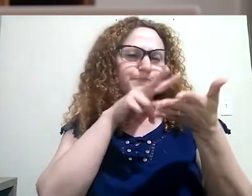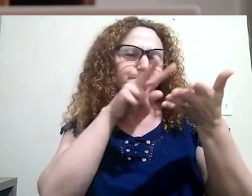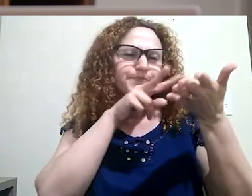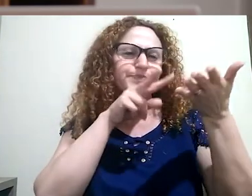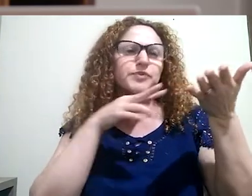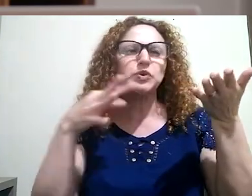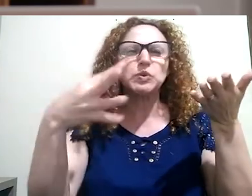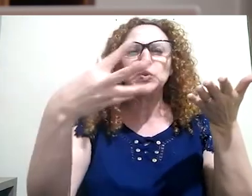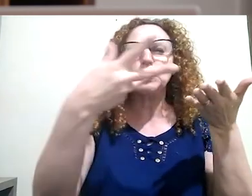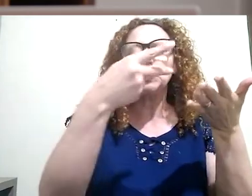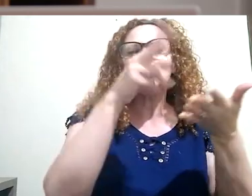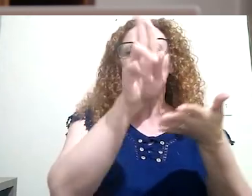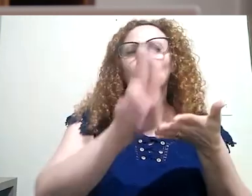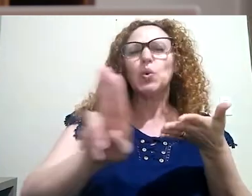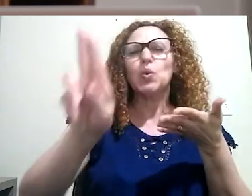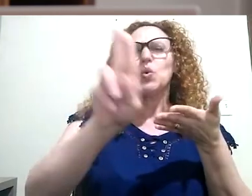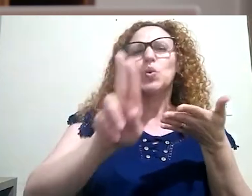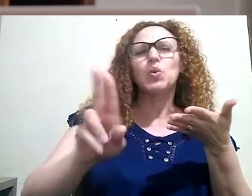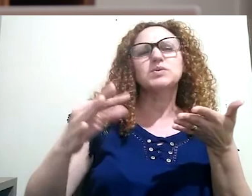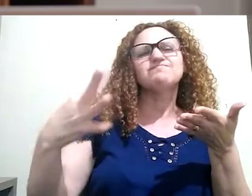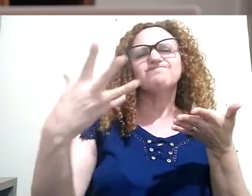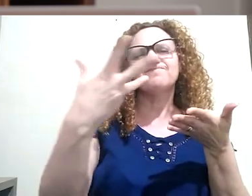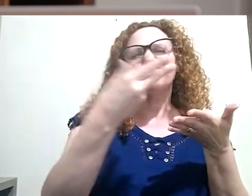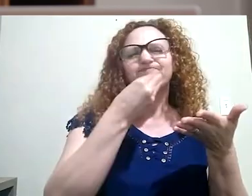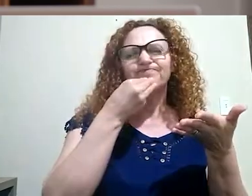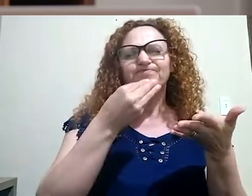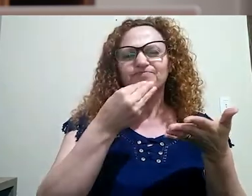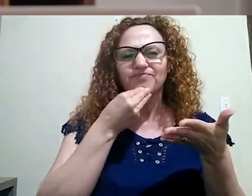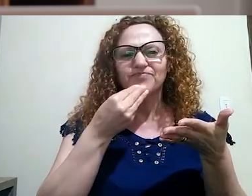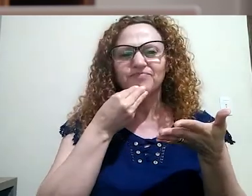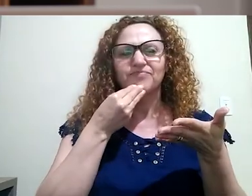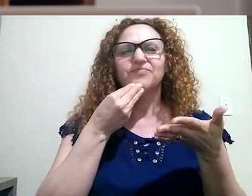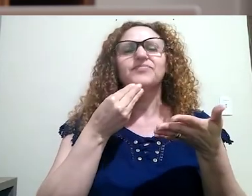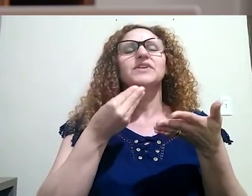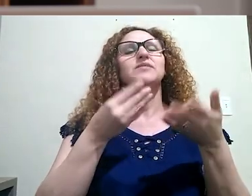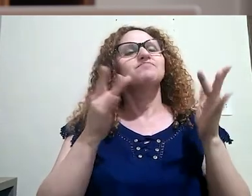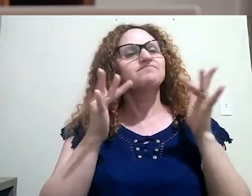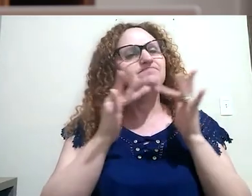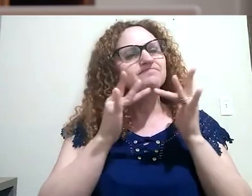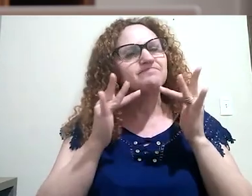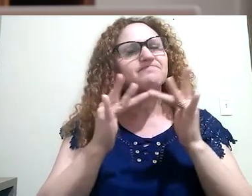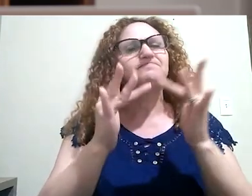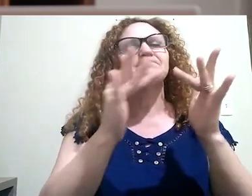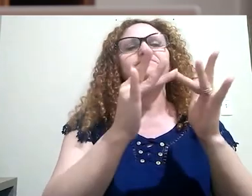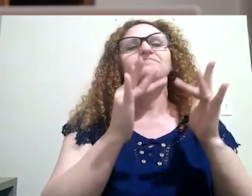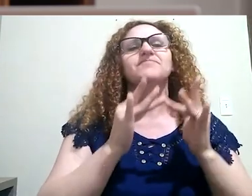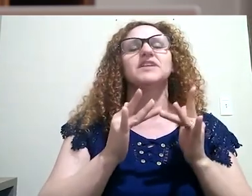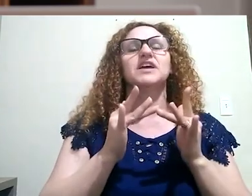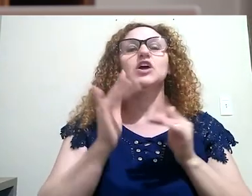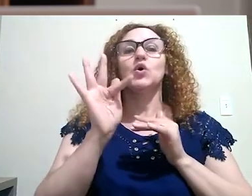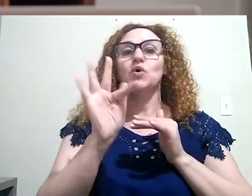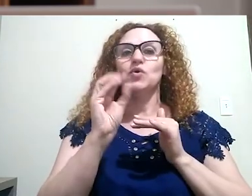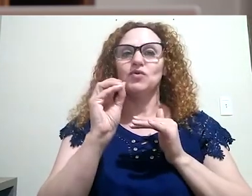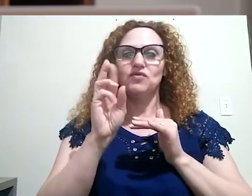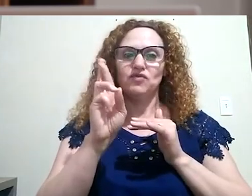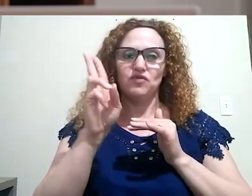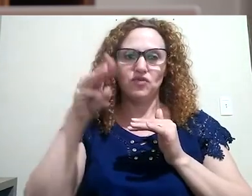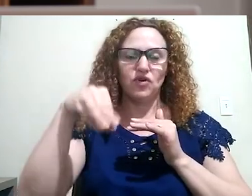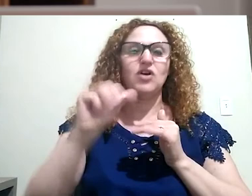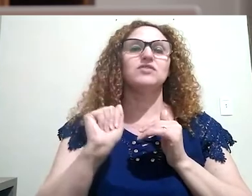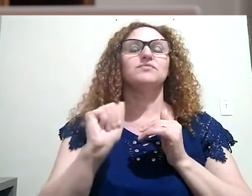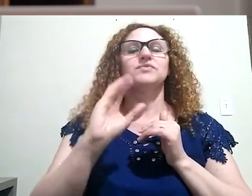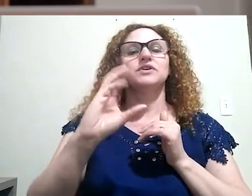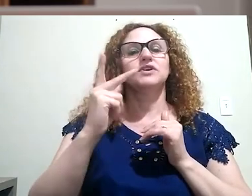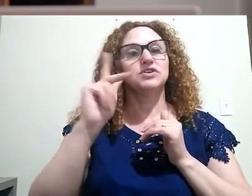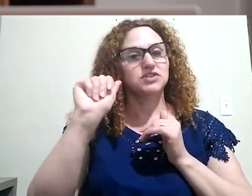meios disponíveis para nos mantermos em contato, seja o fórum Tira Dúvidas, o